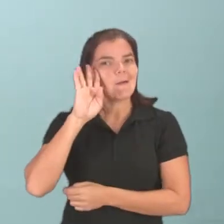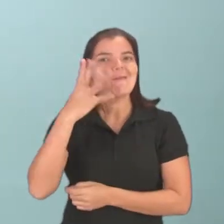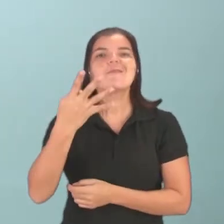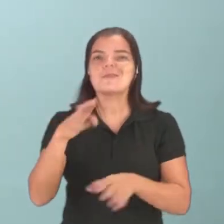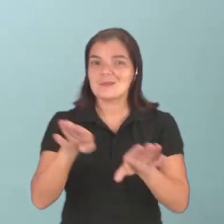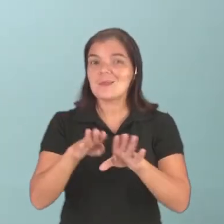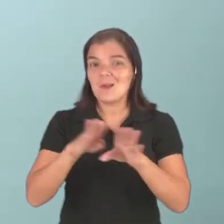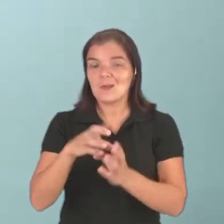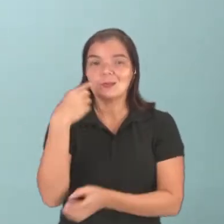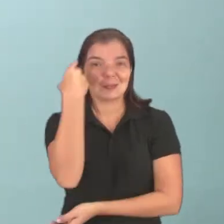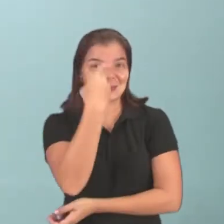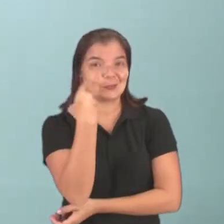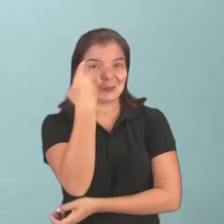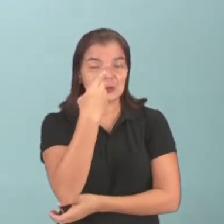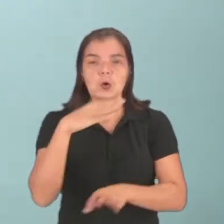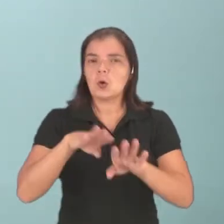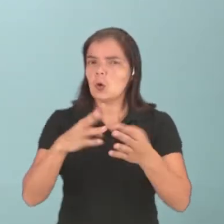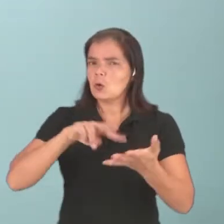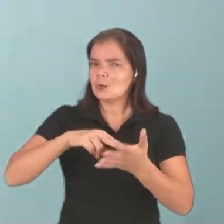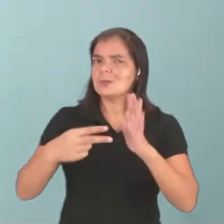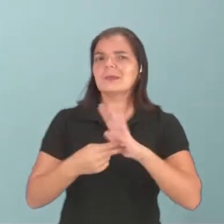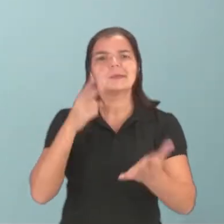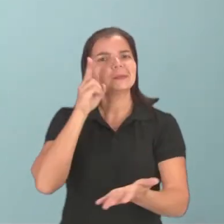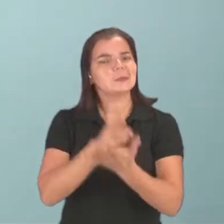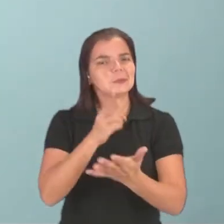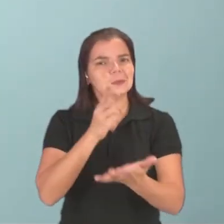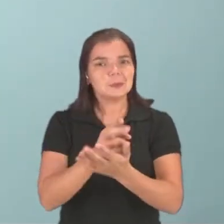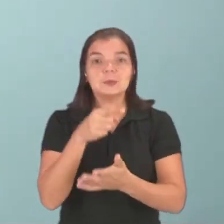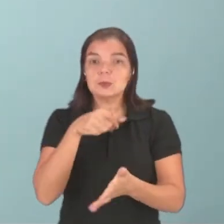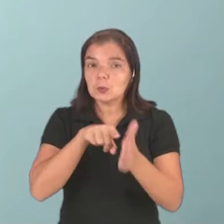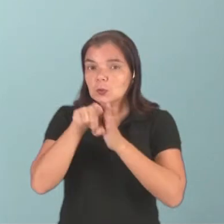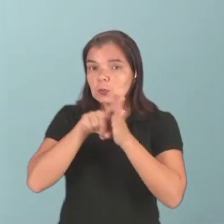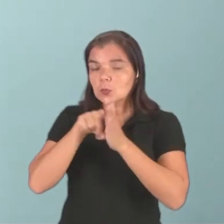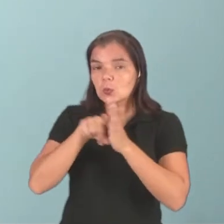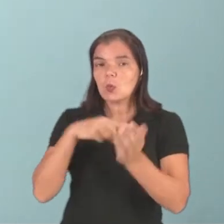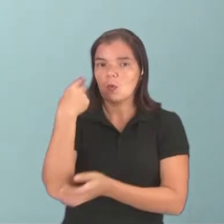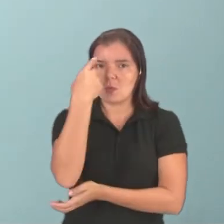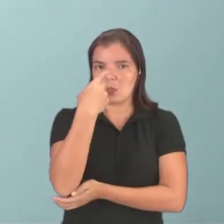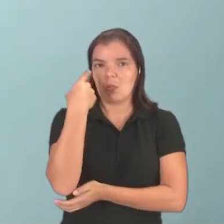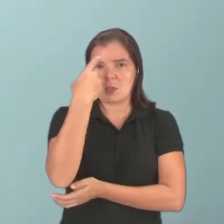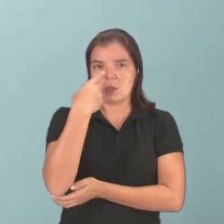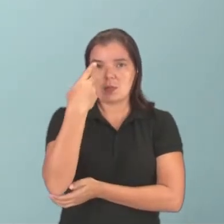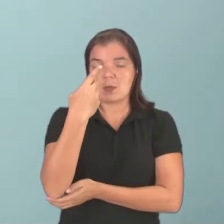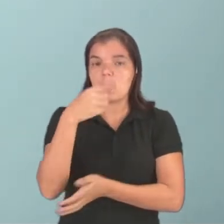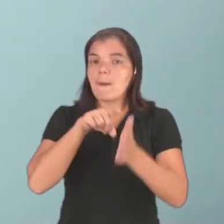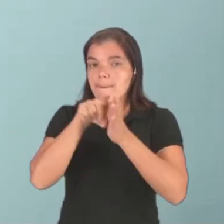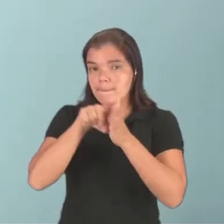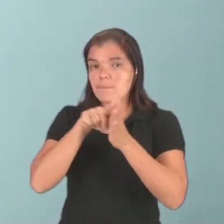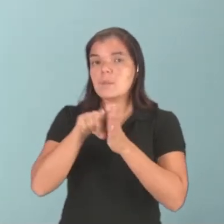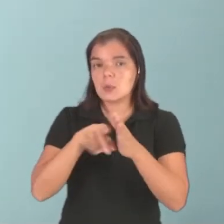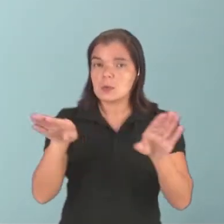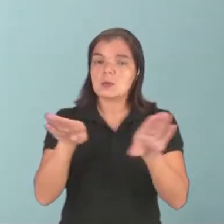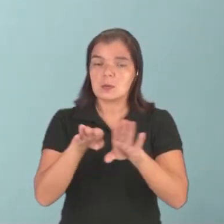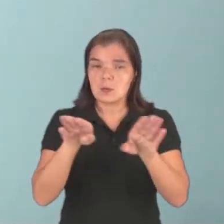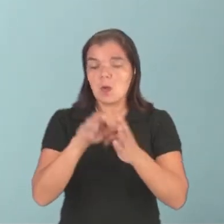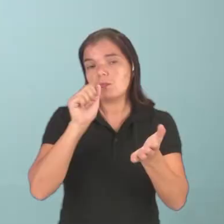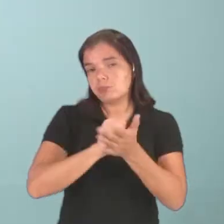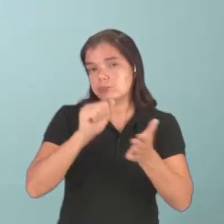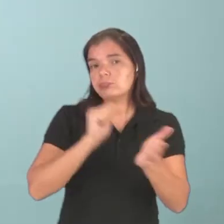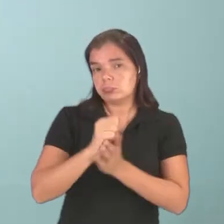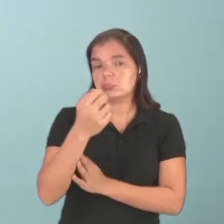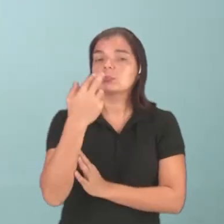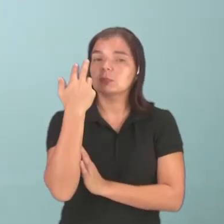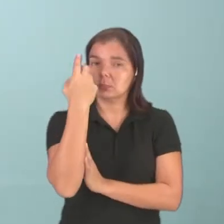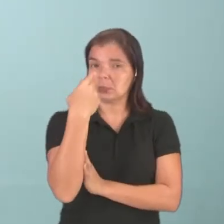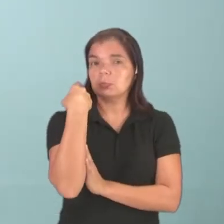aparecer em espanhol. Ou seja, é sempre bom, se você quer fazer uma pesquisa em espanhol, pesquisar em espanhol,